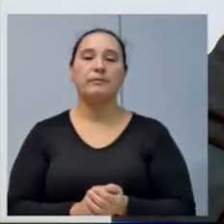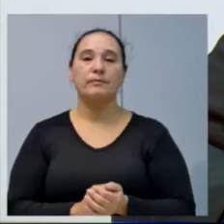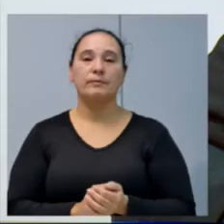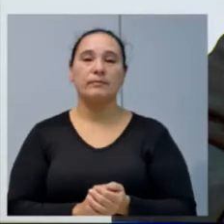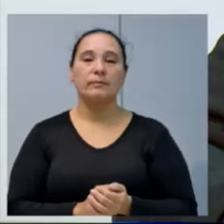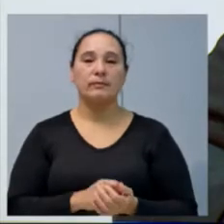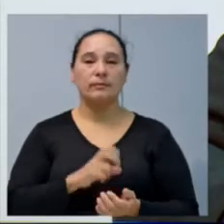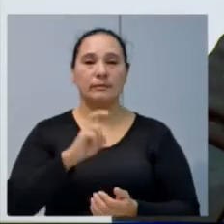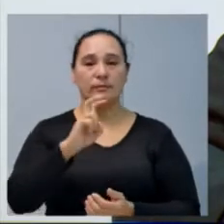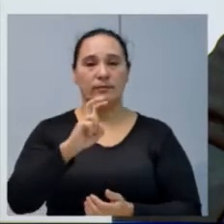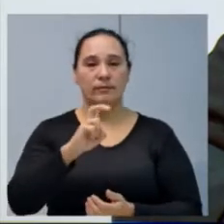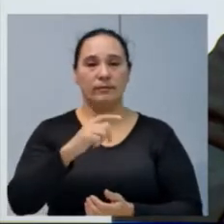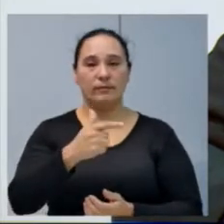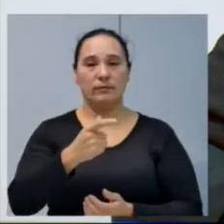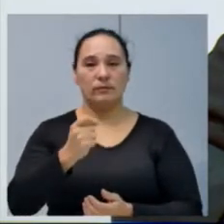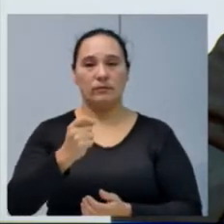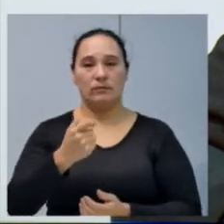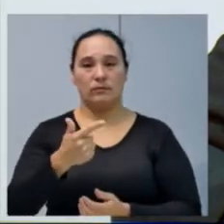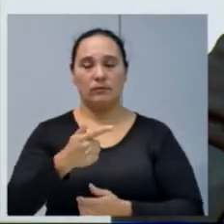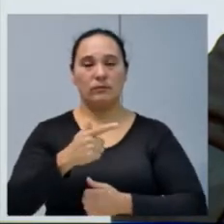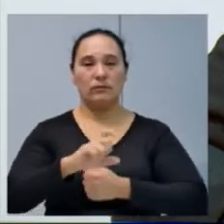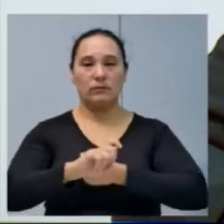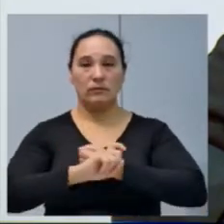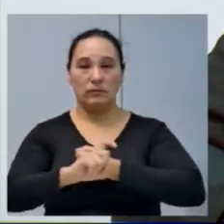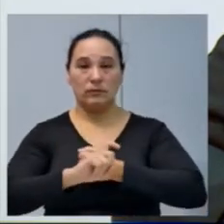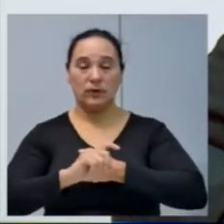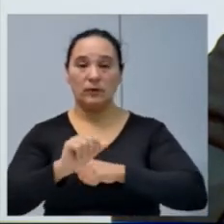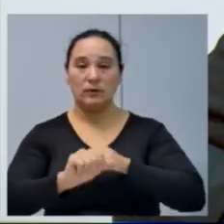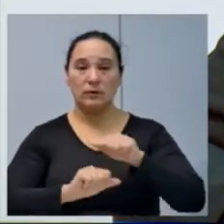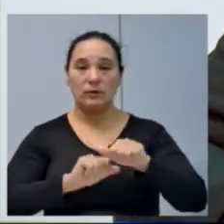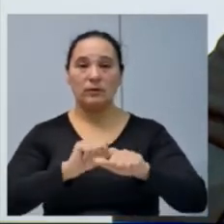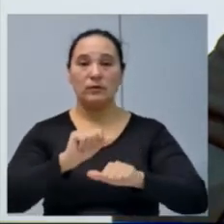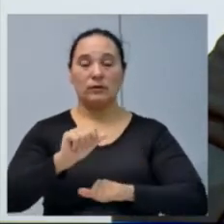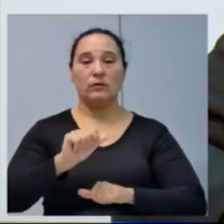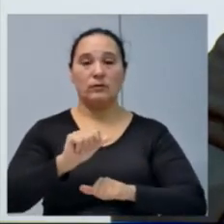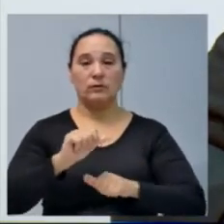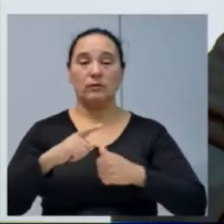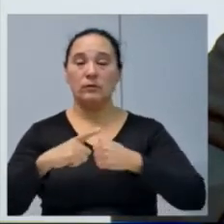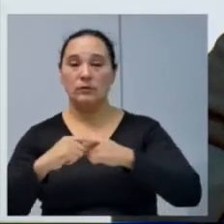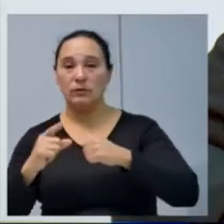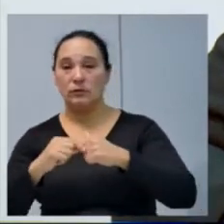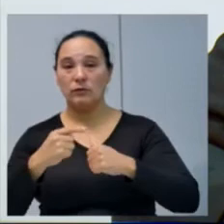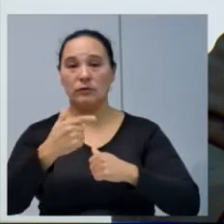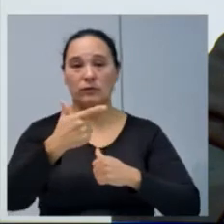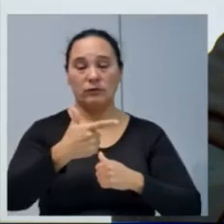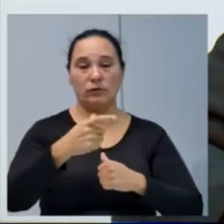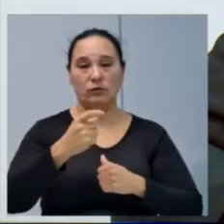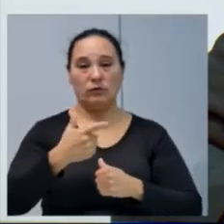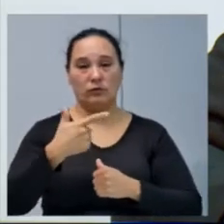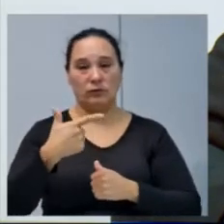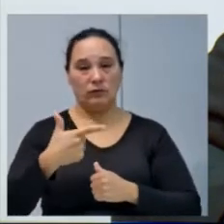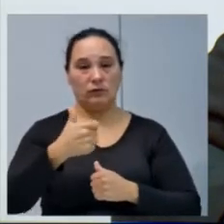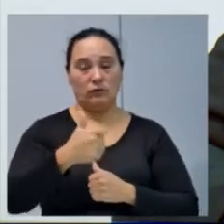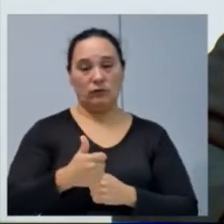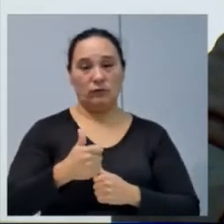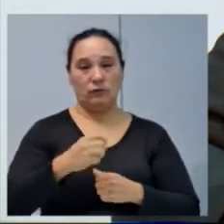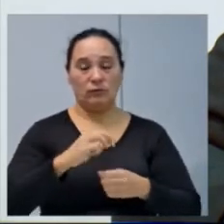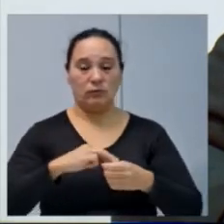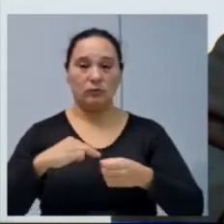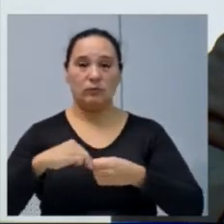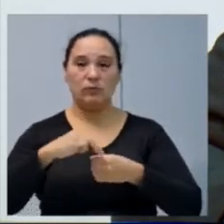M5, 2017, do Executivo, que altera a redação do artigo 21 e inclui dispositivo na lei municipal